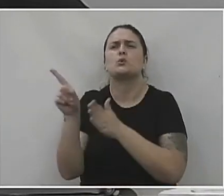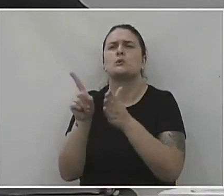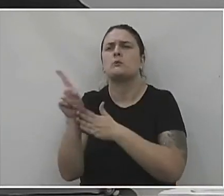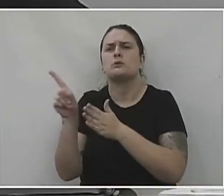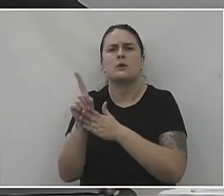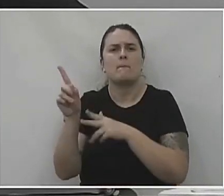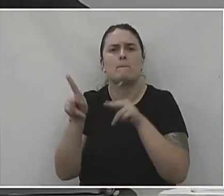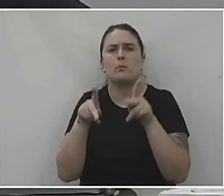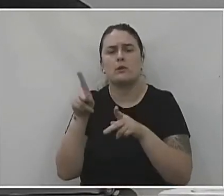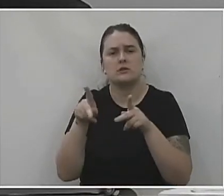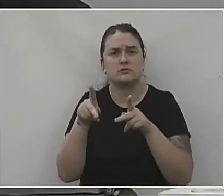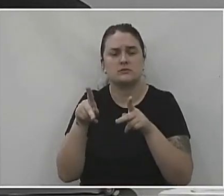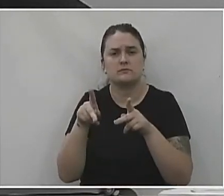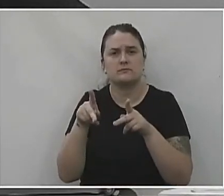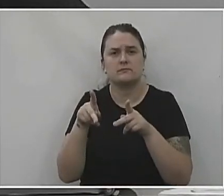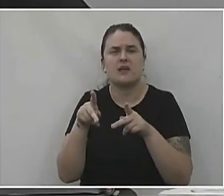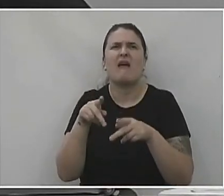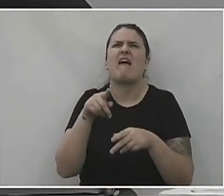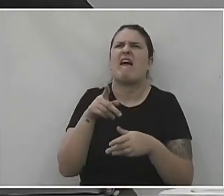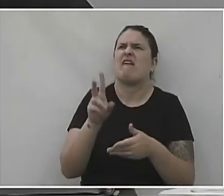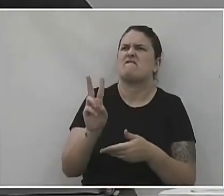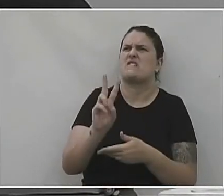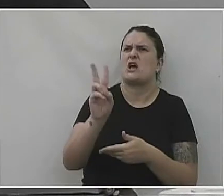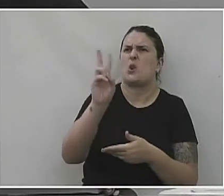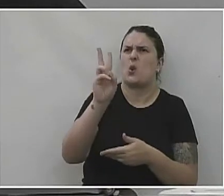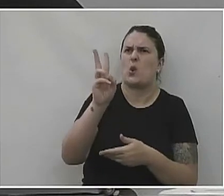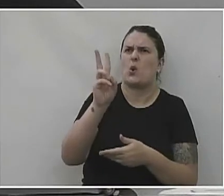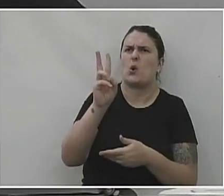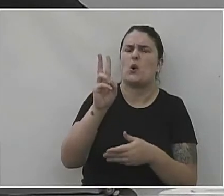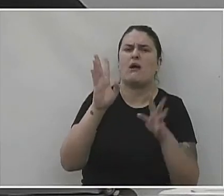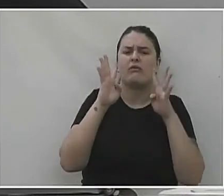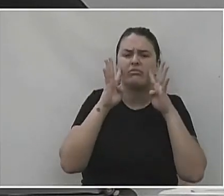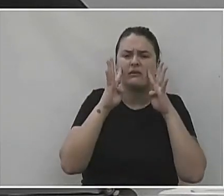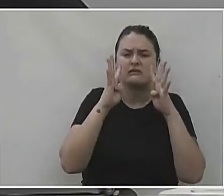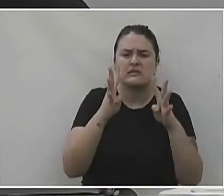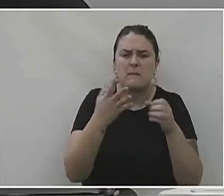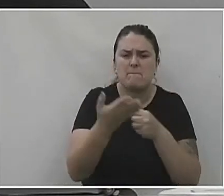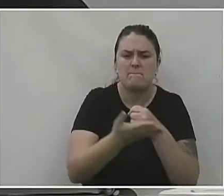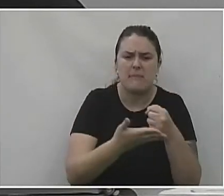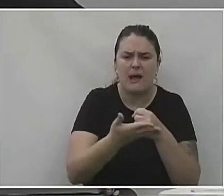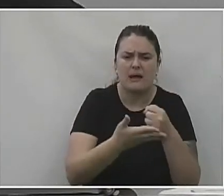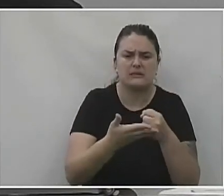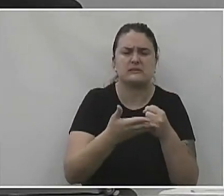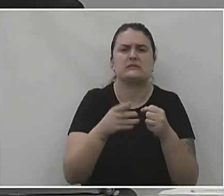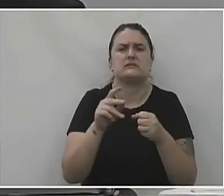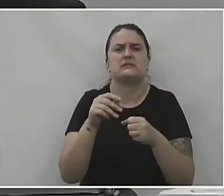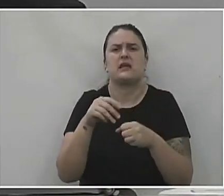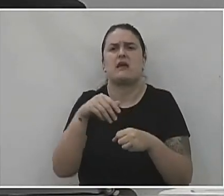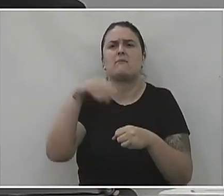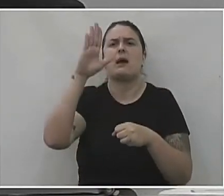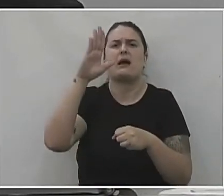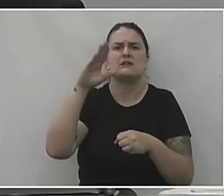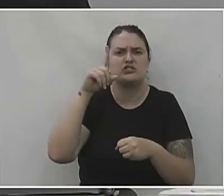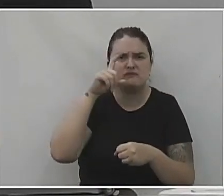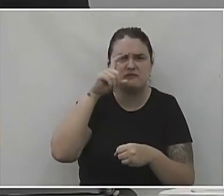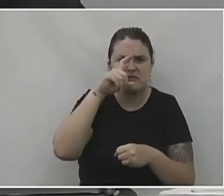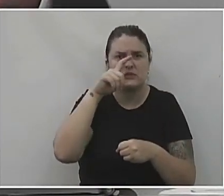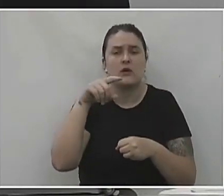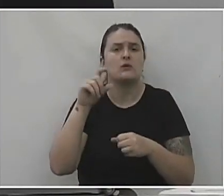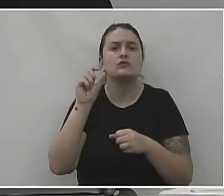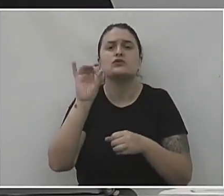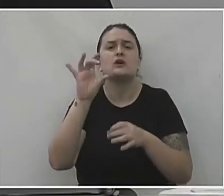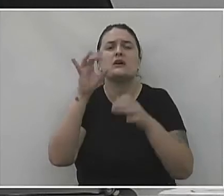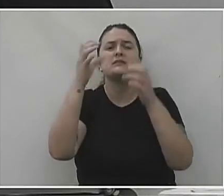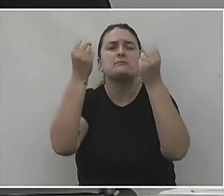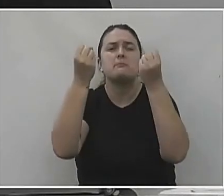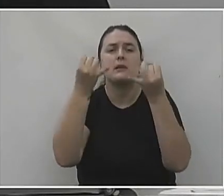população referente. Ah, esse valor foi na atenção básica, média, alta, complexibilidade. Então, assim, só para